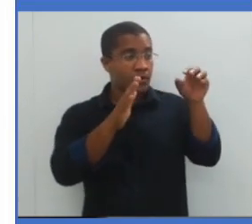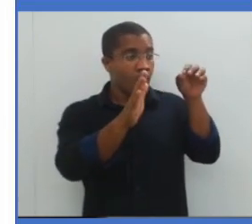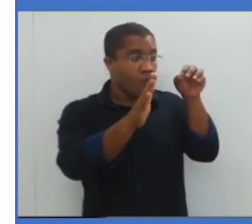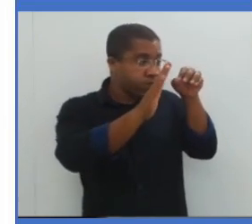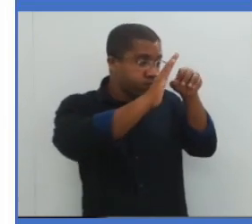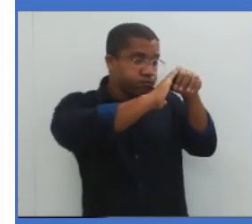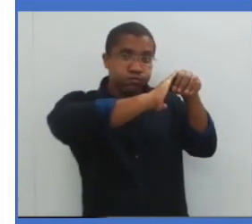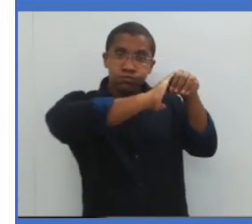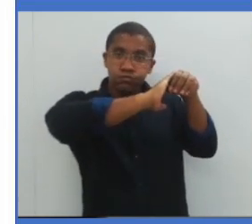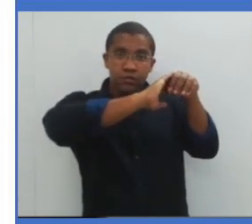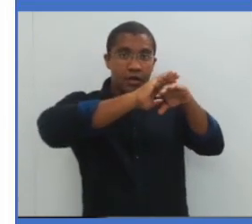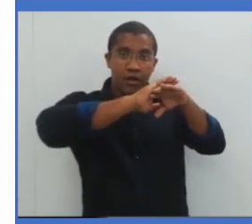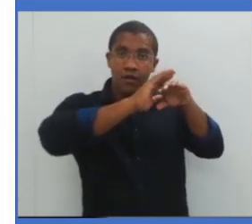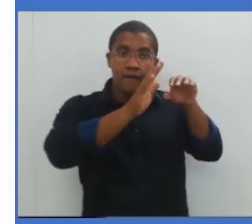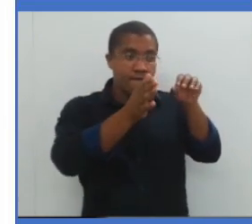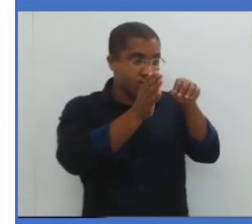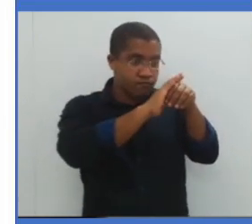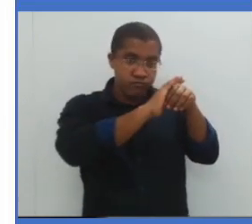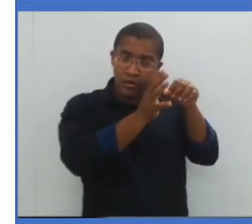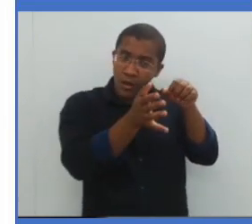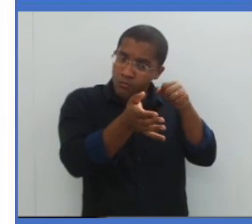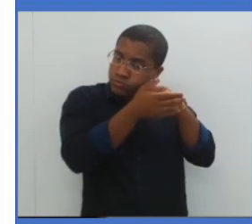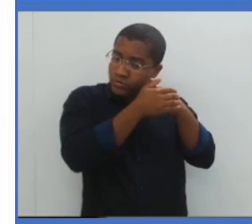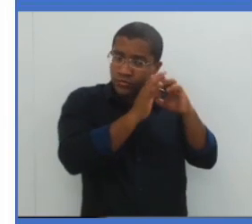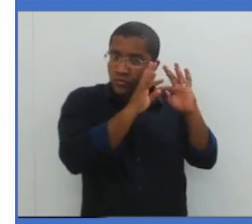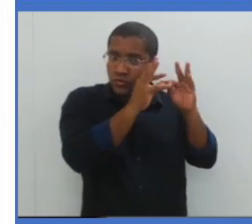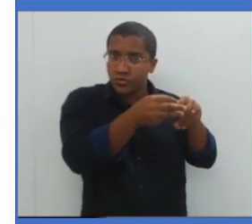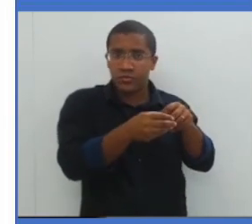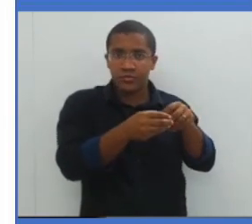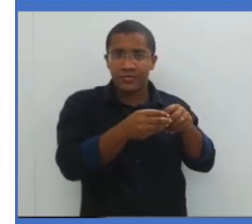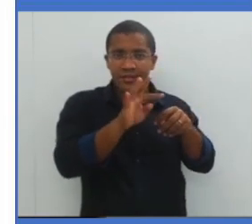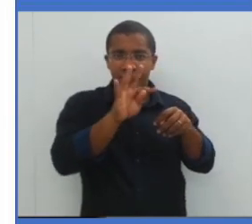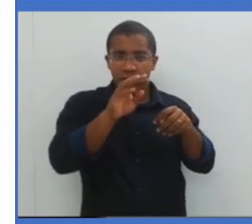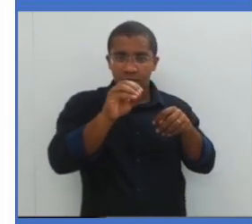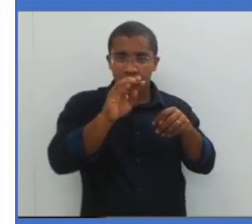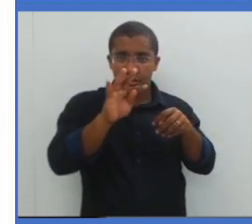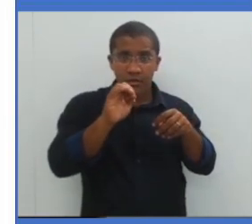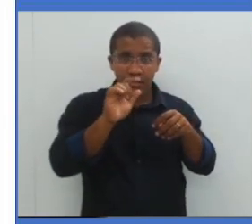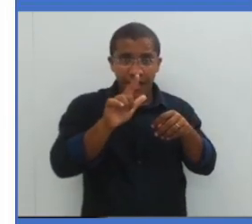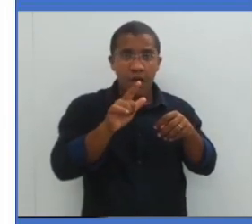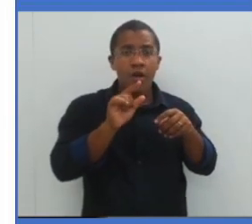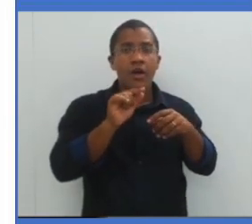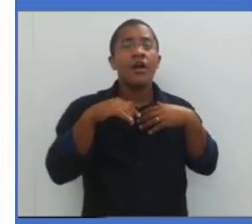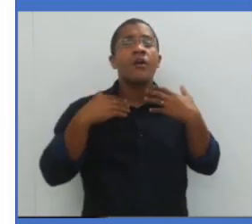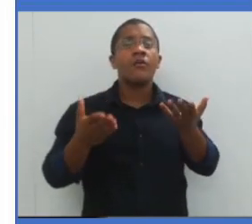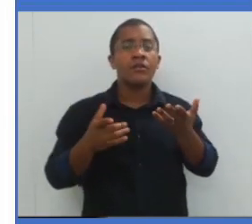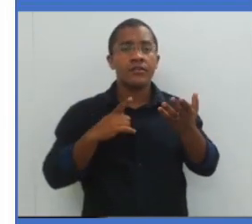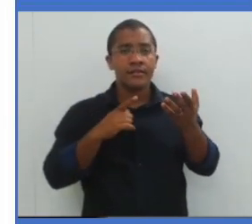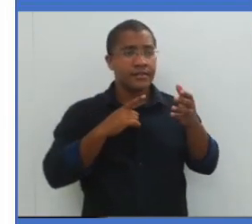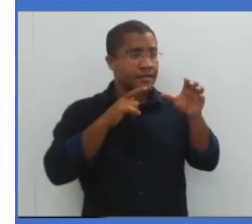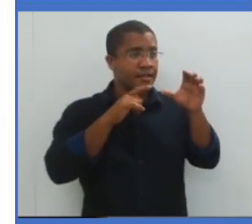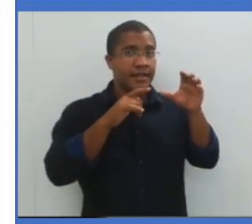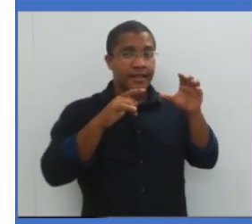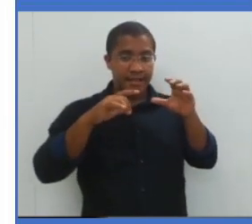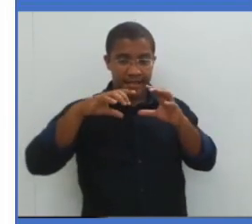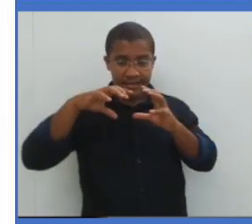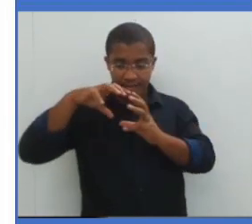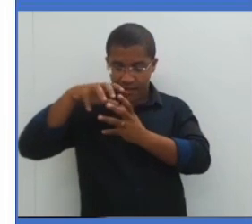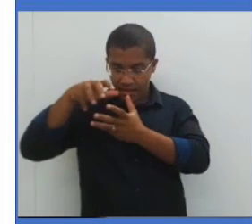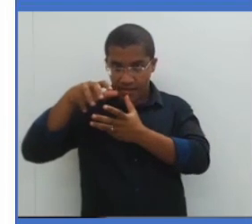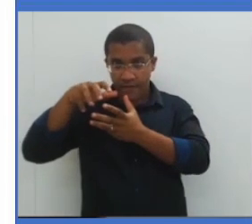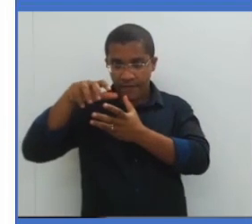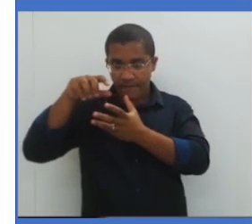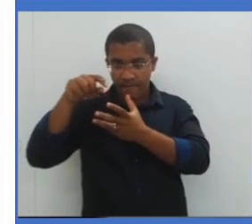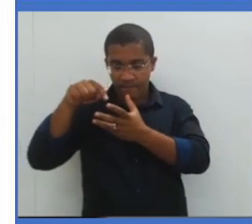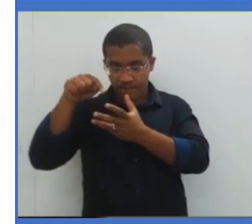total. Total. O nome já está dizendo. É quando uma região da Terra